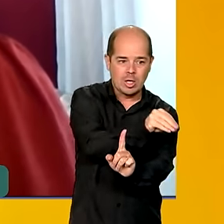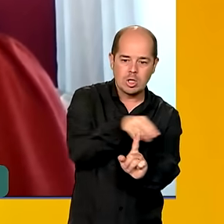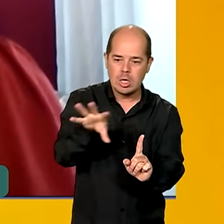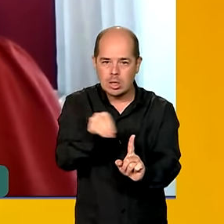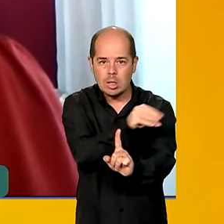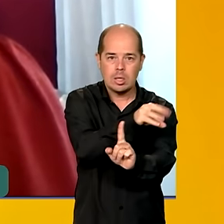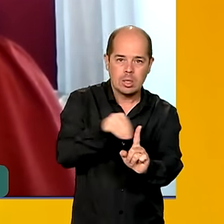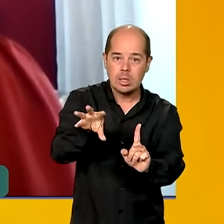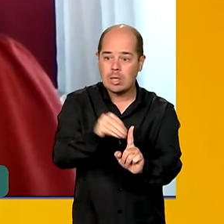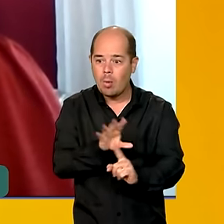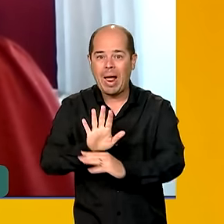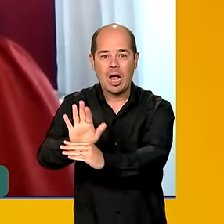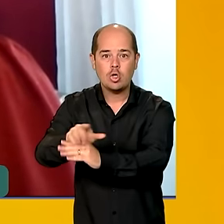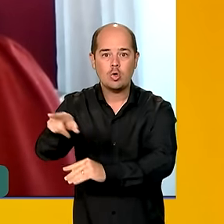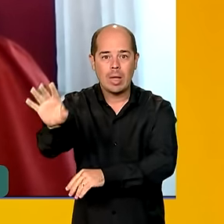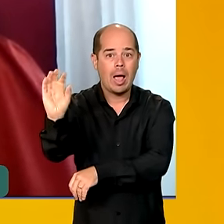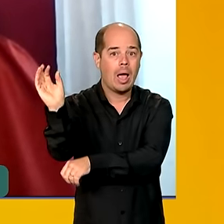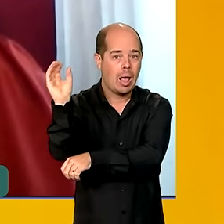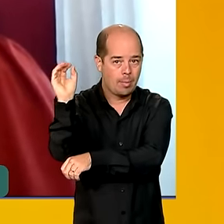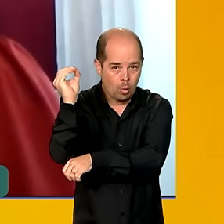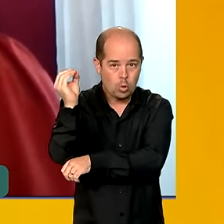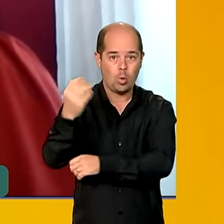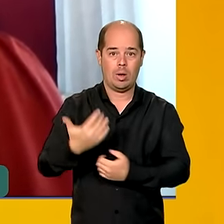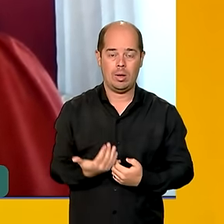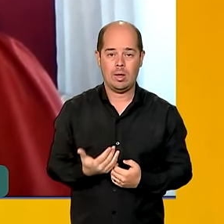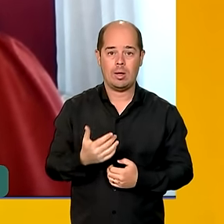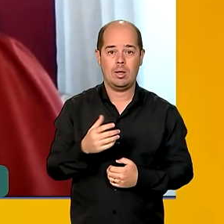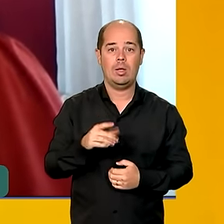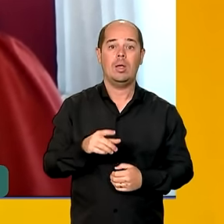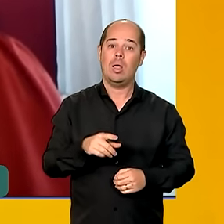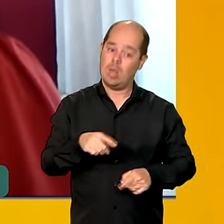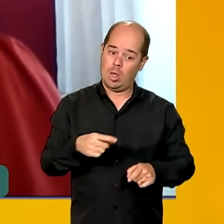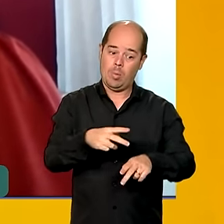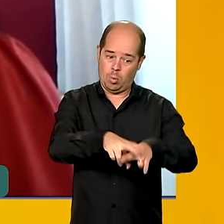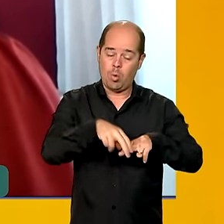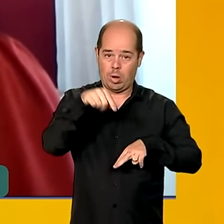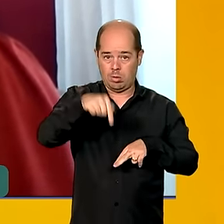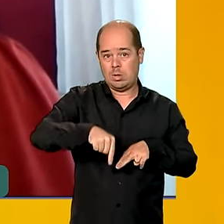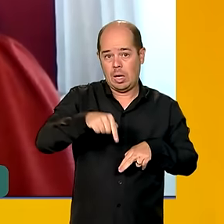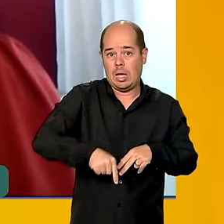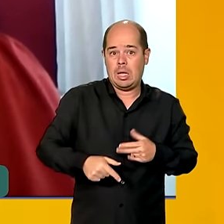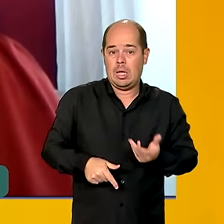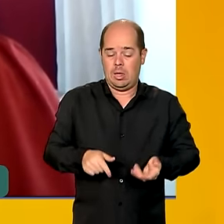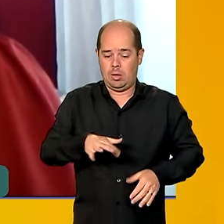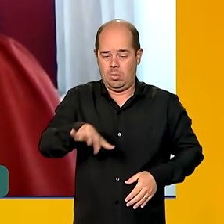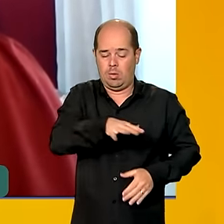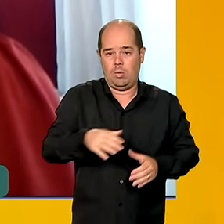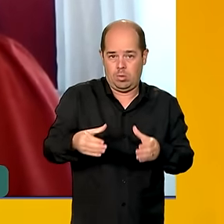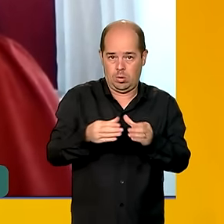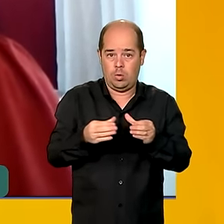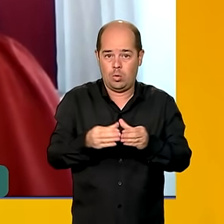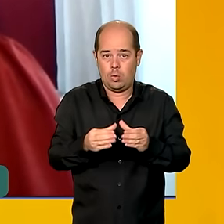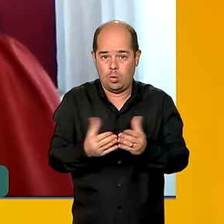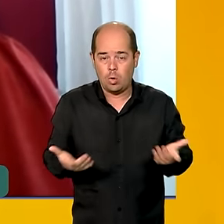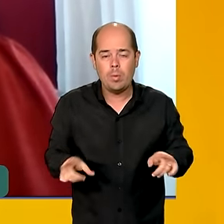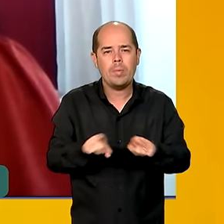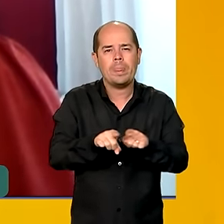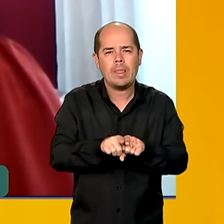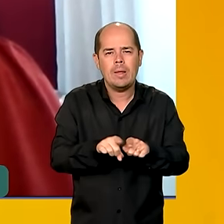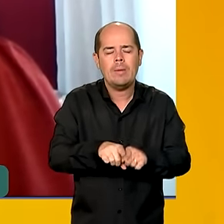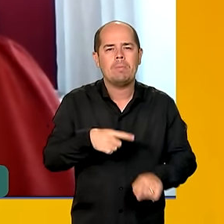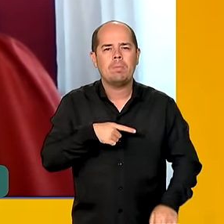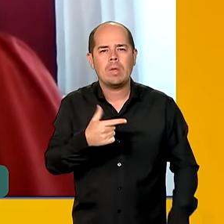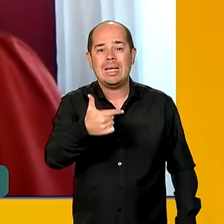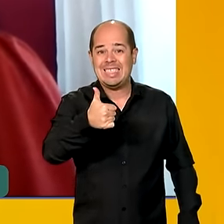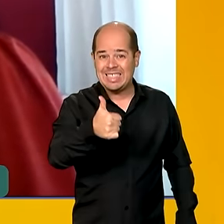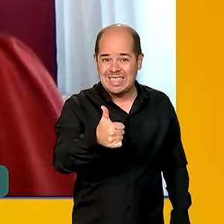em função da atuação jurídica deste escritório. Então, uma mediação envolvendo o Hospital Presidente Vargas, na ordem de 120 milhões.